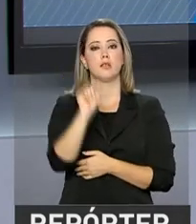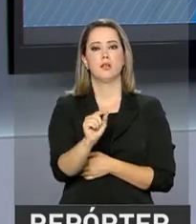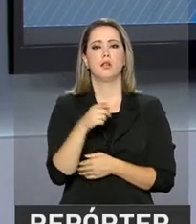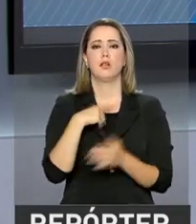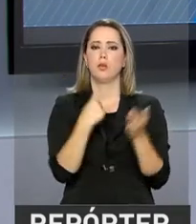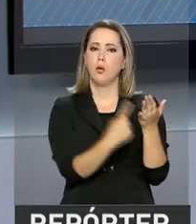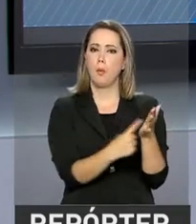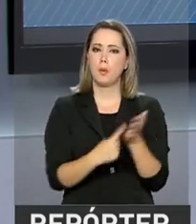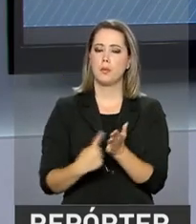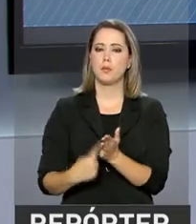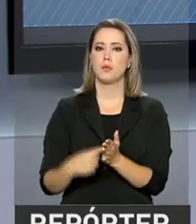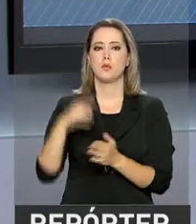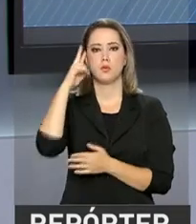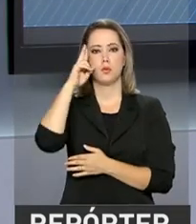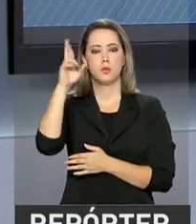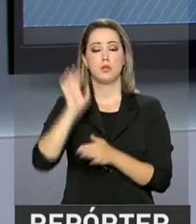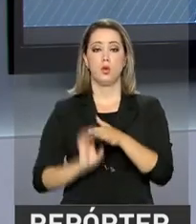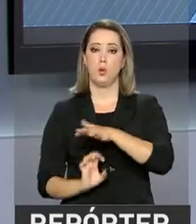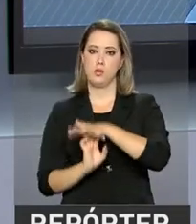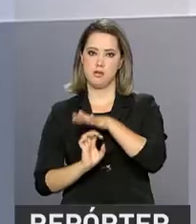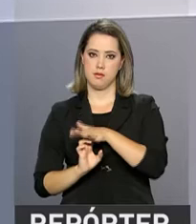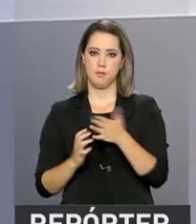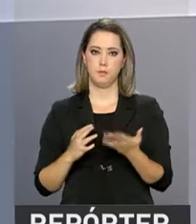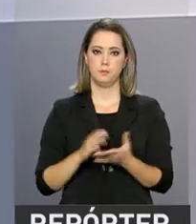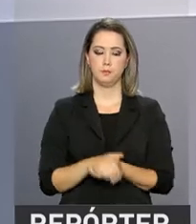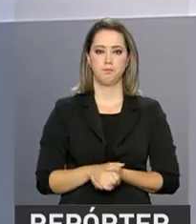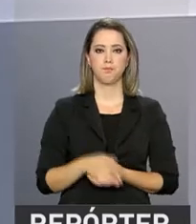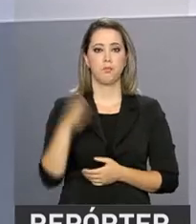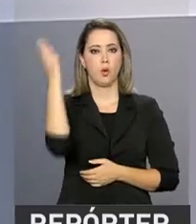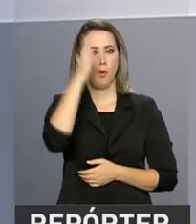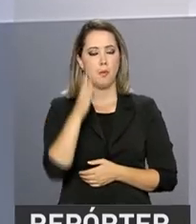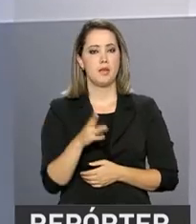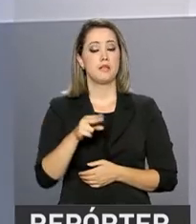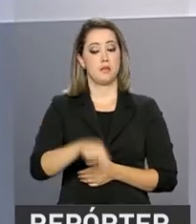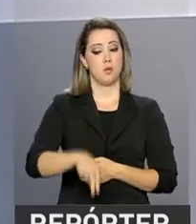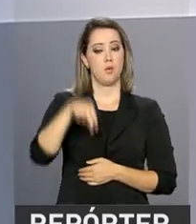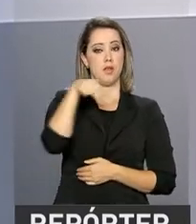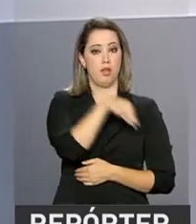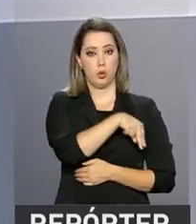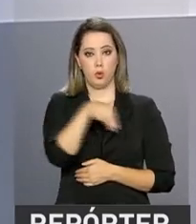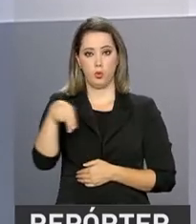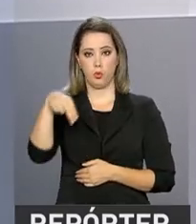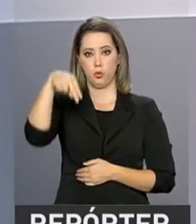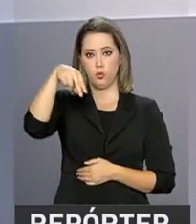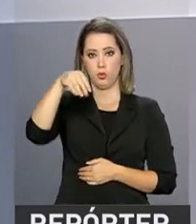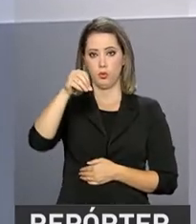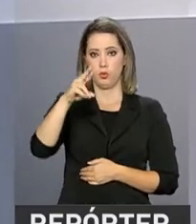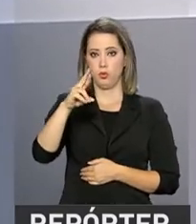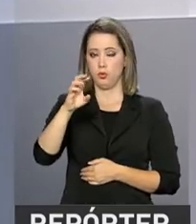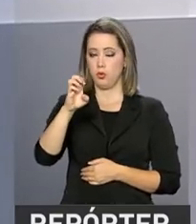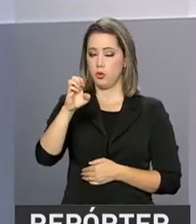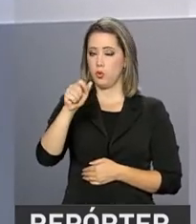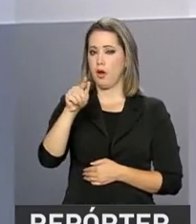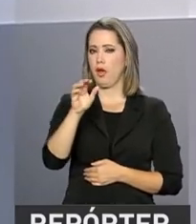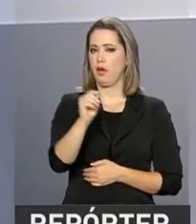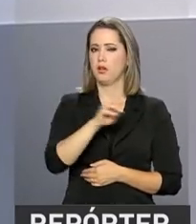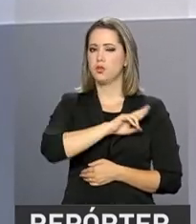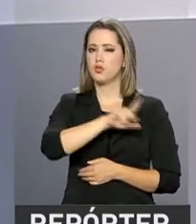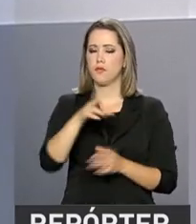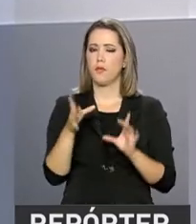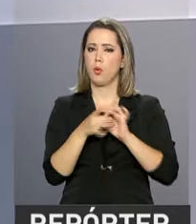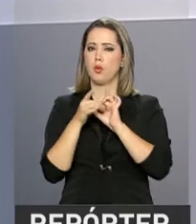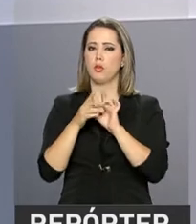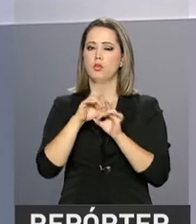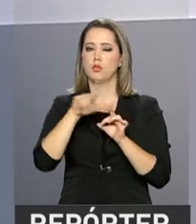reuniões com autoridades e empresários. Brasil e Noruega mantêm relações em áreas como energia, educação, meio ambiente,